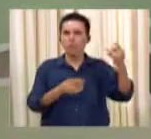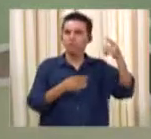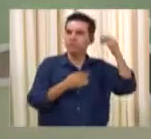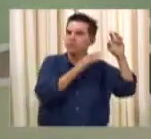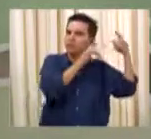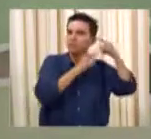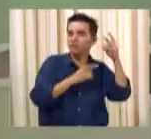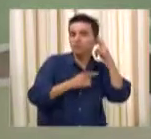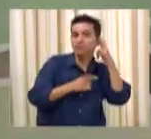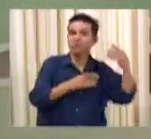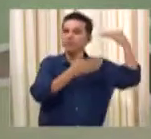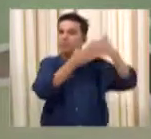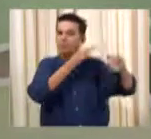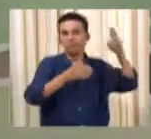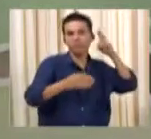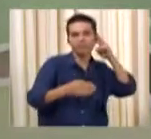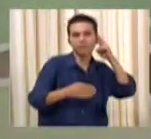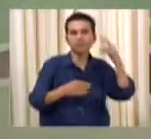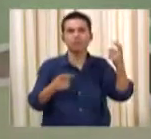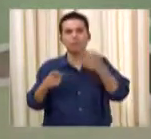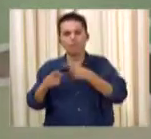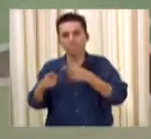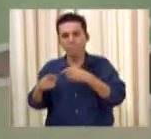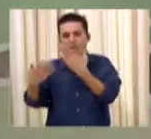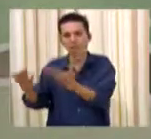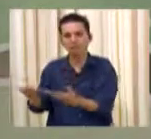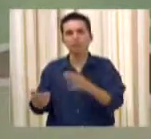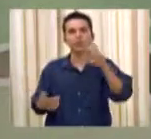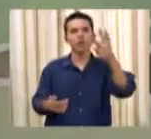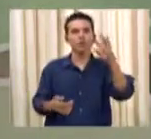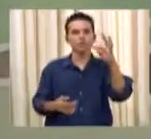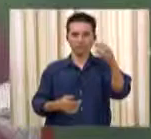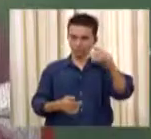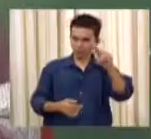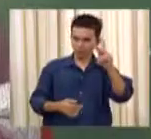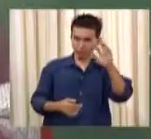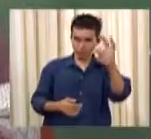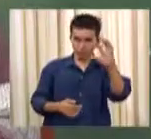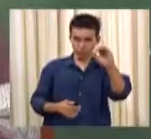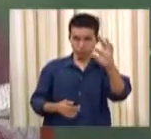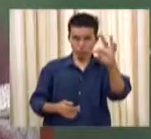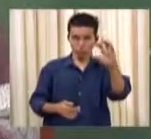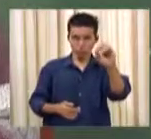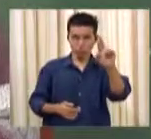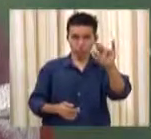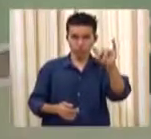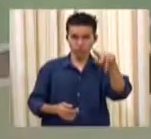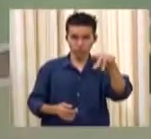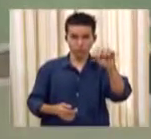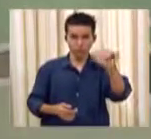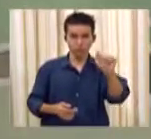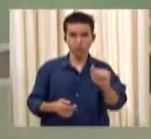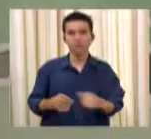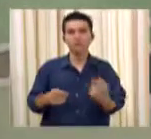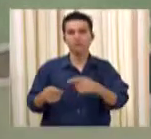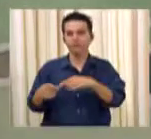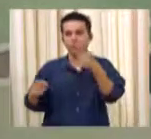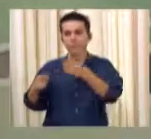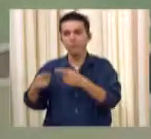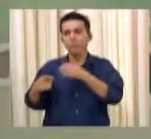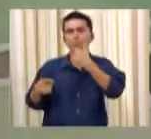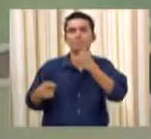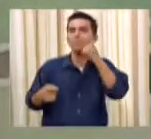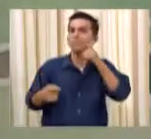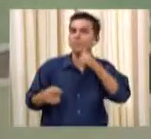conversa os otorrinolaringologistas, doutora Márcia Helena Miranda de Freitas Oliveira, o